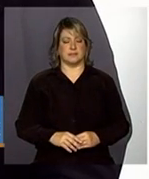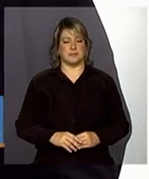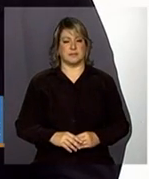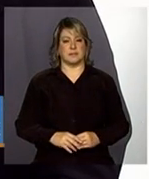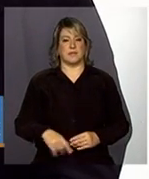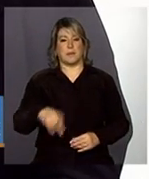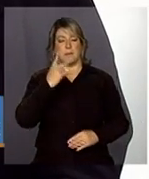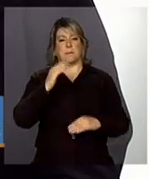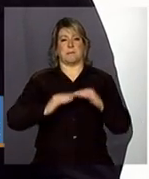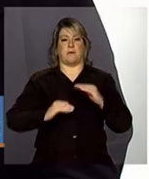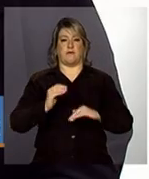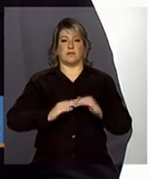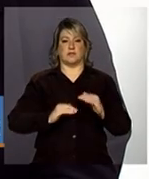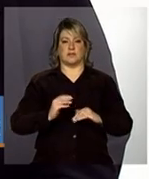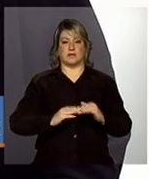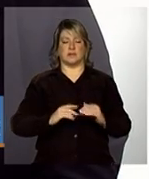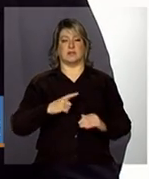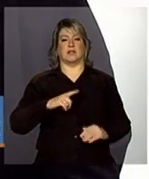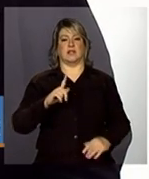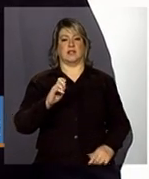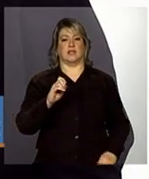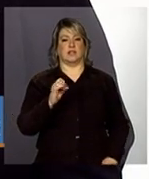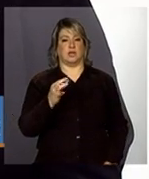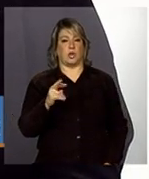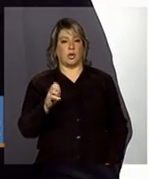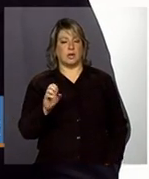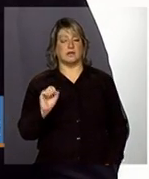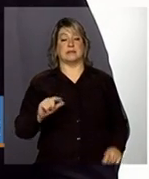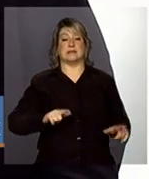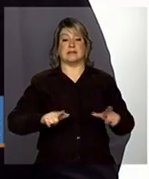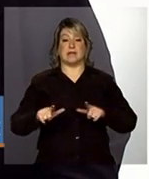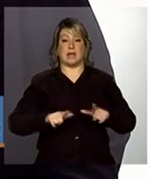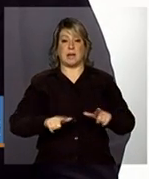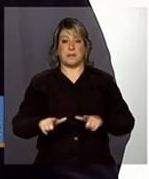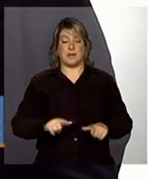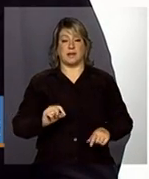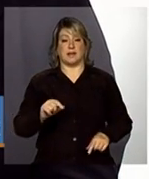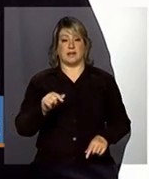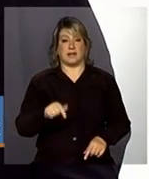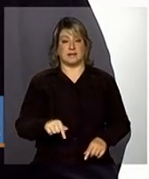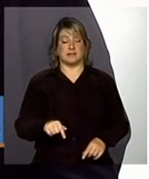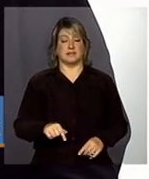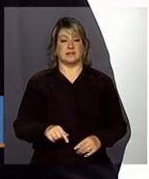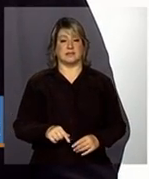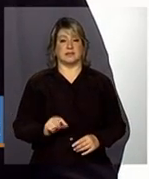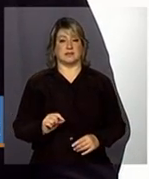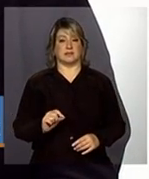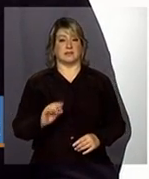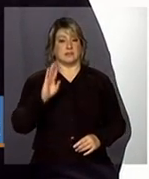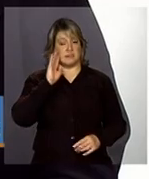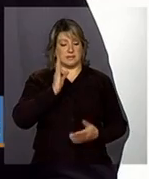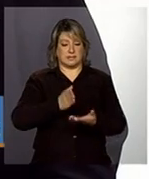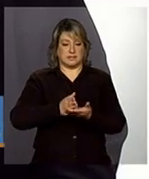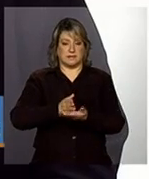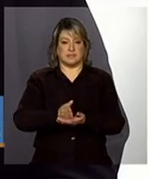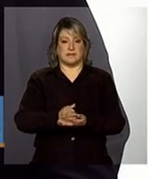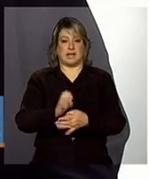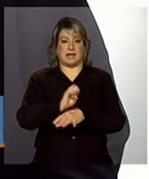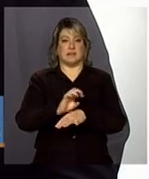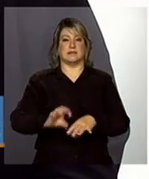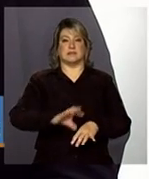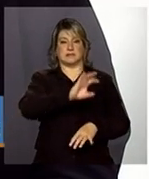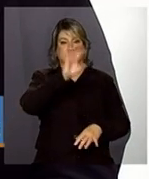Os profissionais, os gestores que trabalham nessa direção nos estados e nos